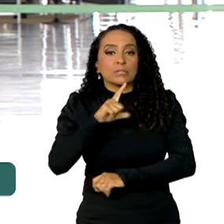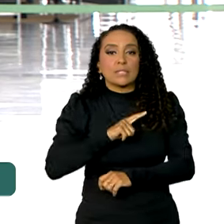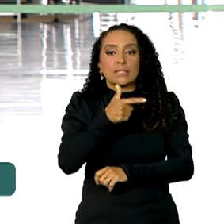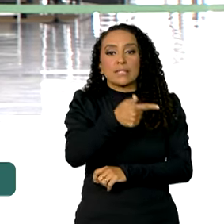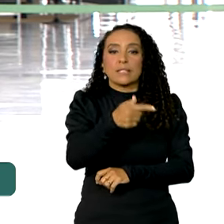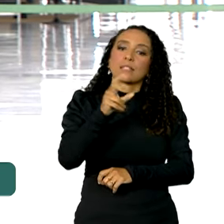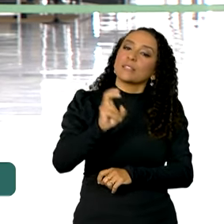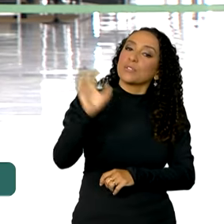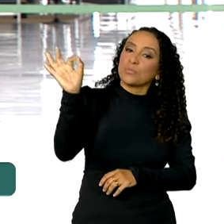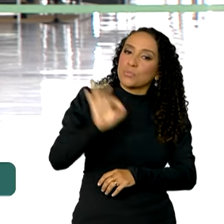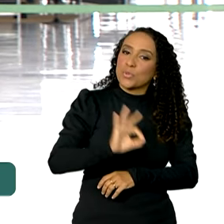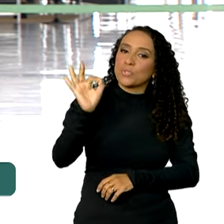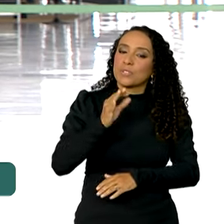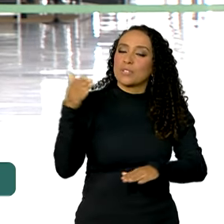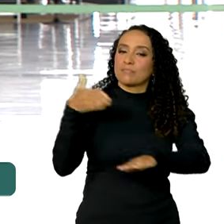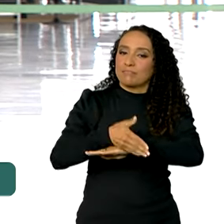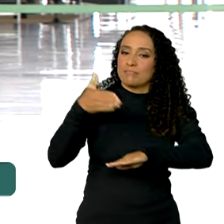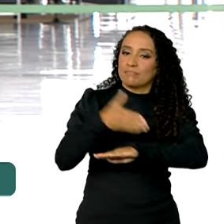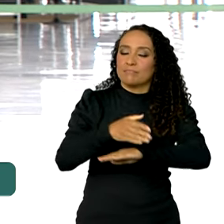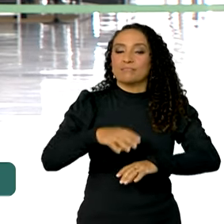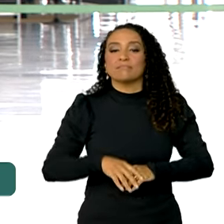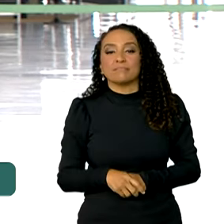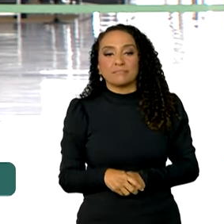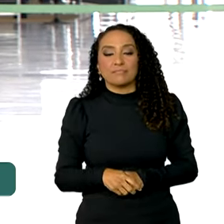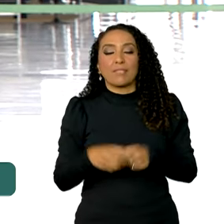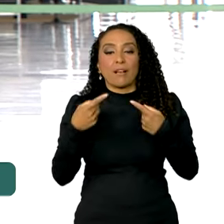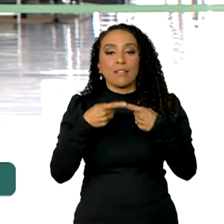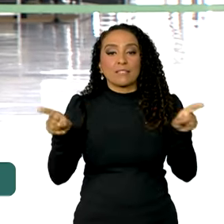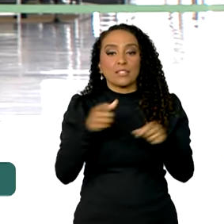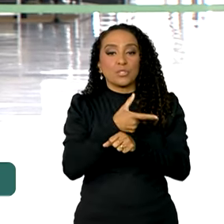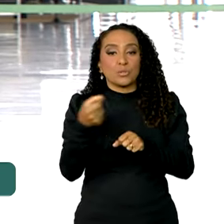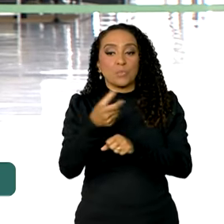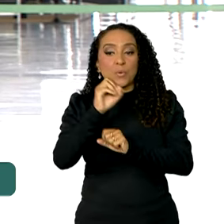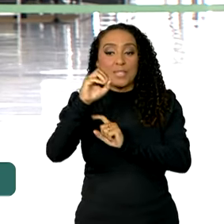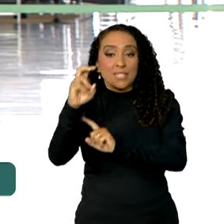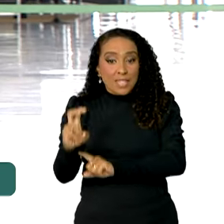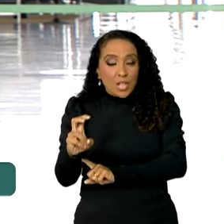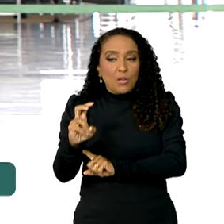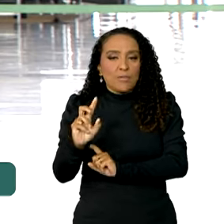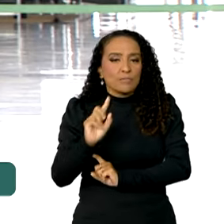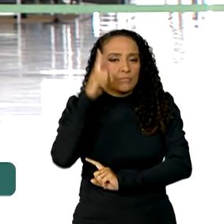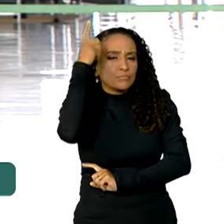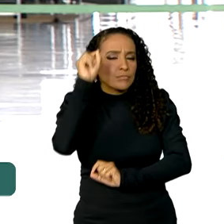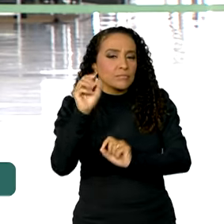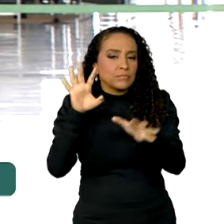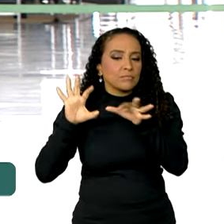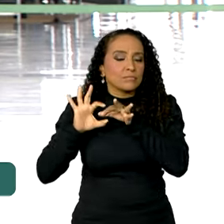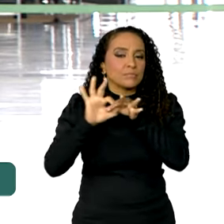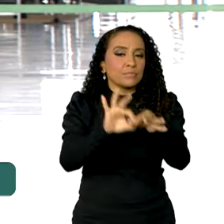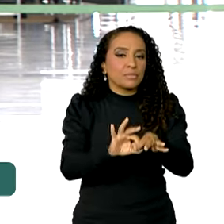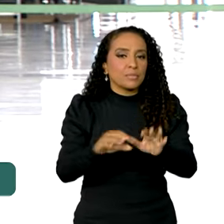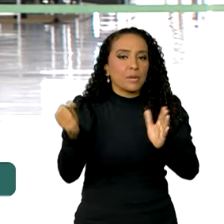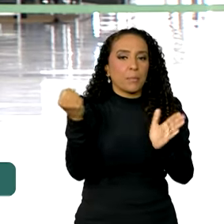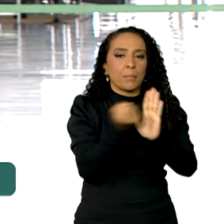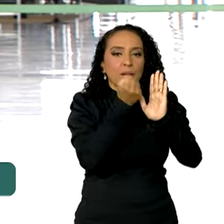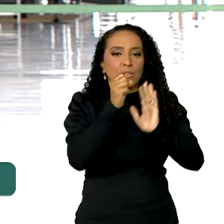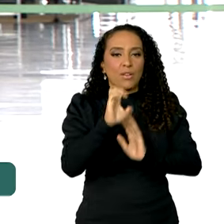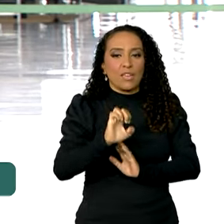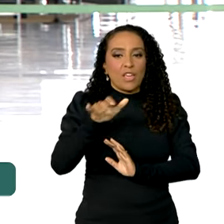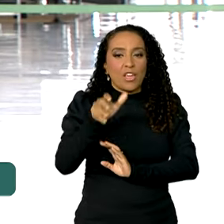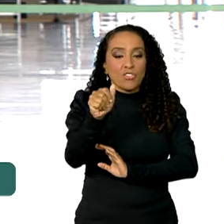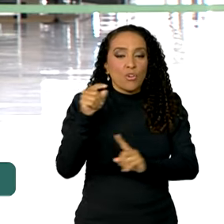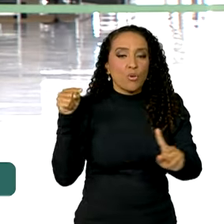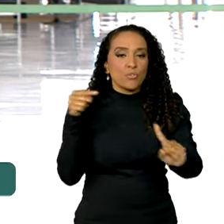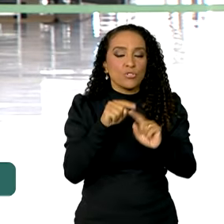75% de frequência. Lançada em 2005, a iniciativa está alinhada ao Pacto EJA, que tem o